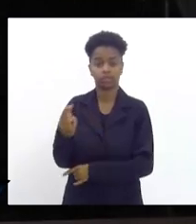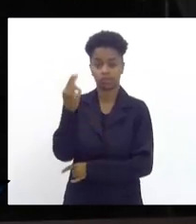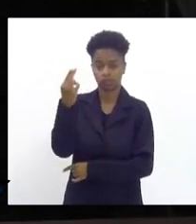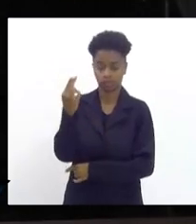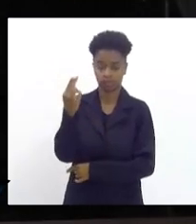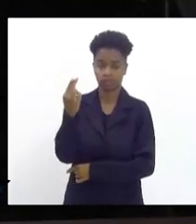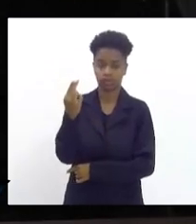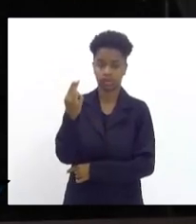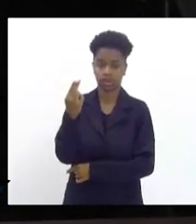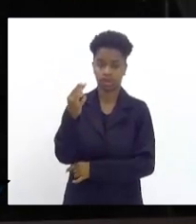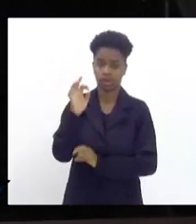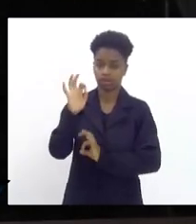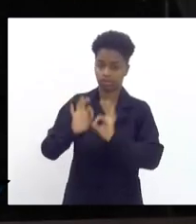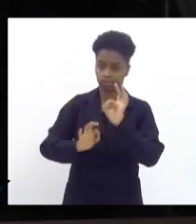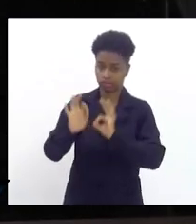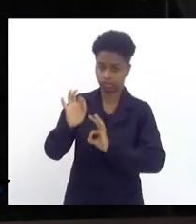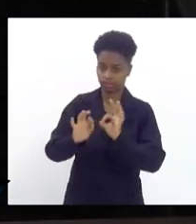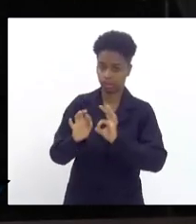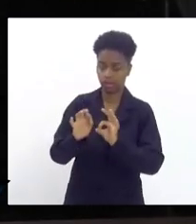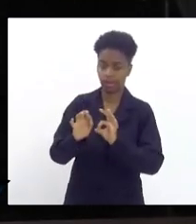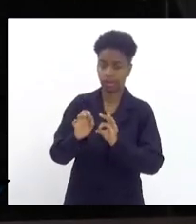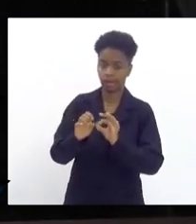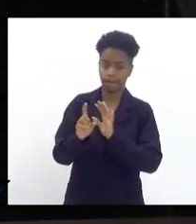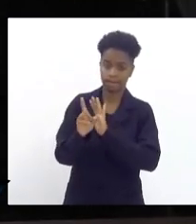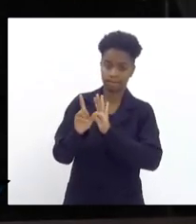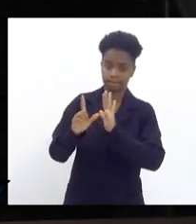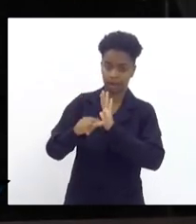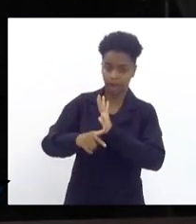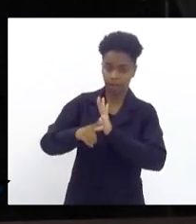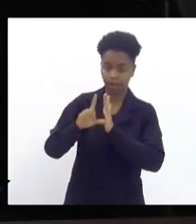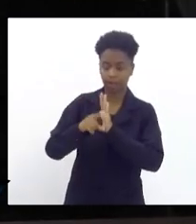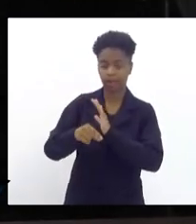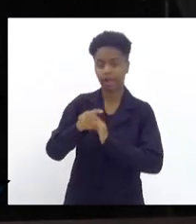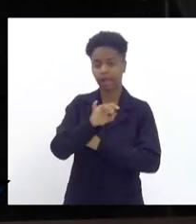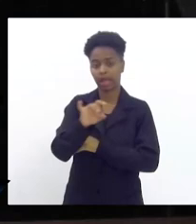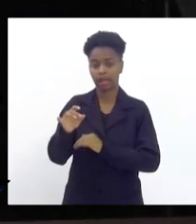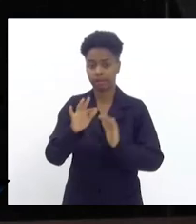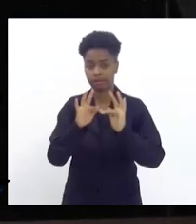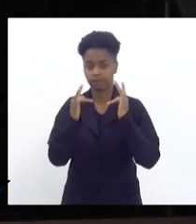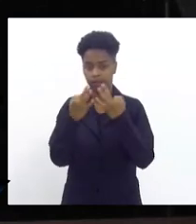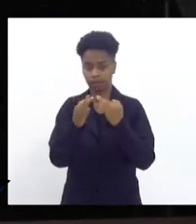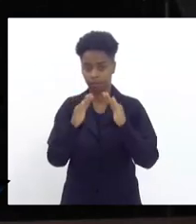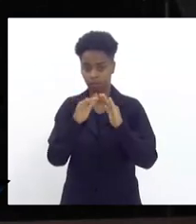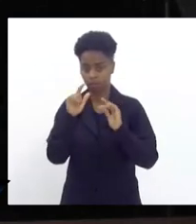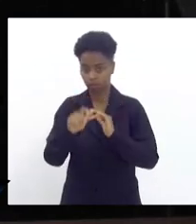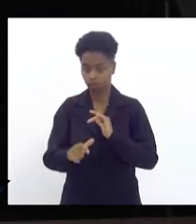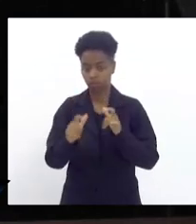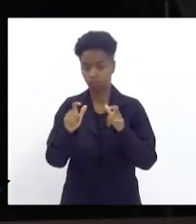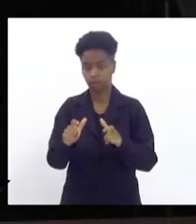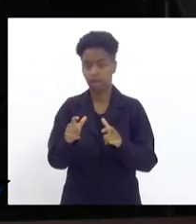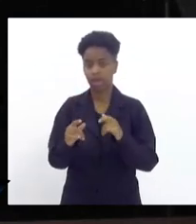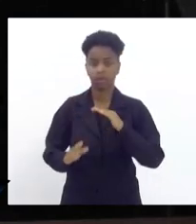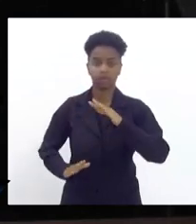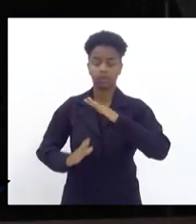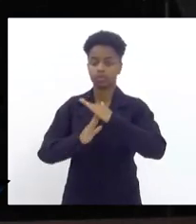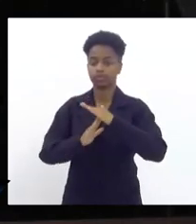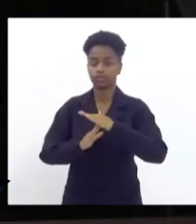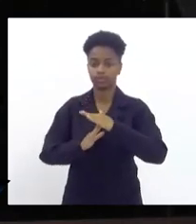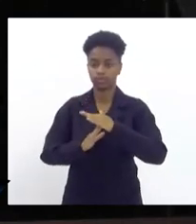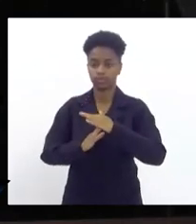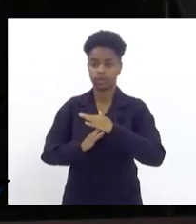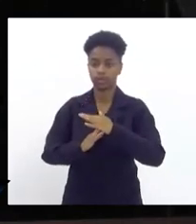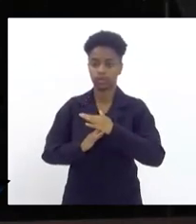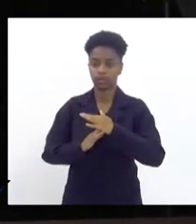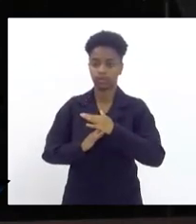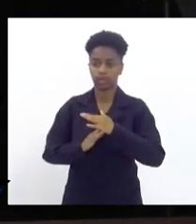a instalação de medidores para cada uma das famílias residentes o consumo máximo mensal estabelecido nesse órgão